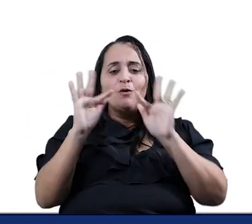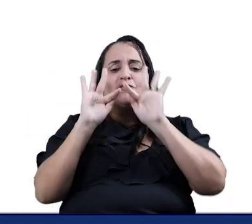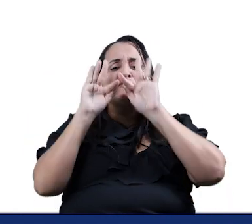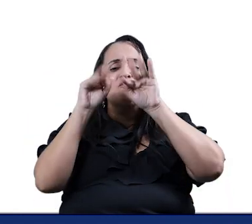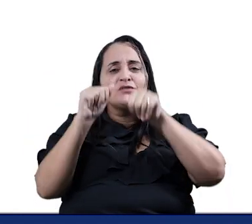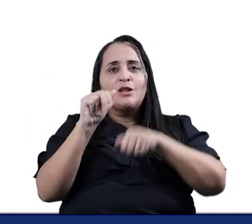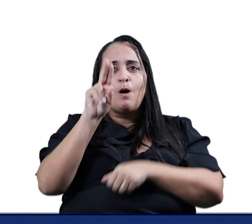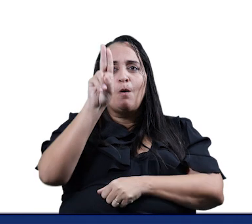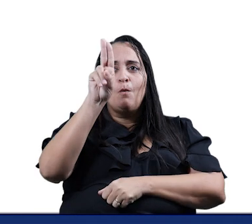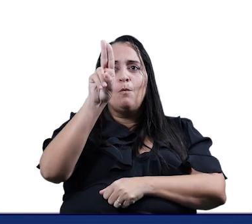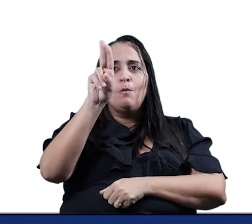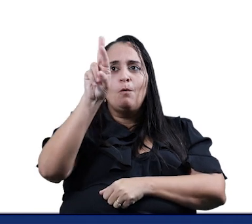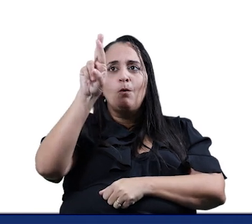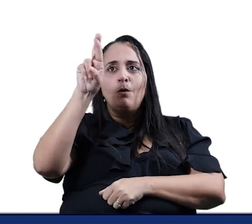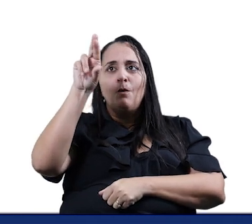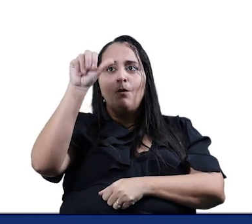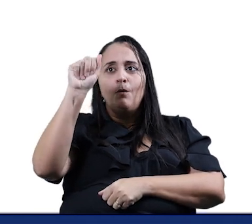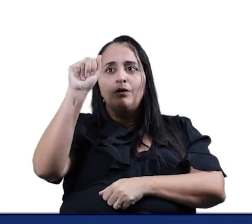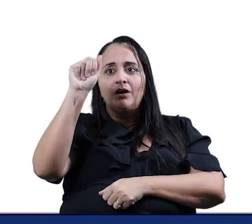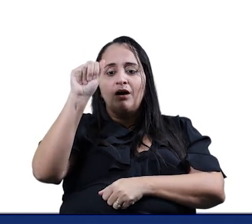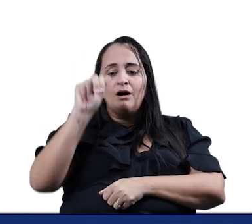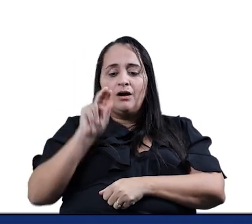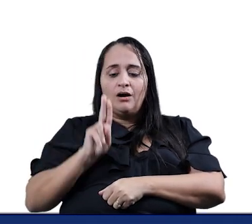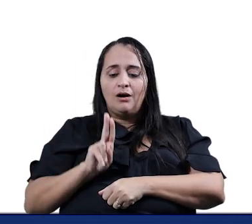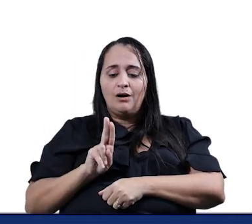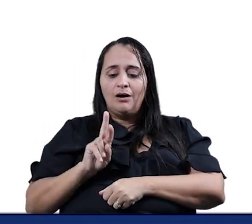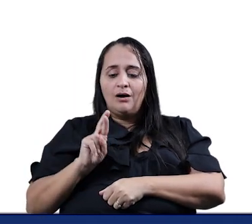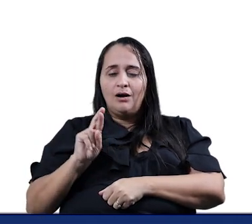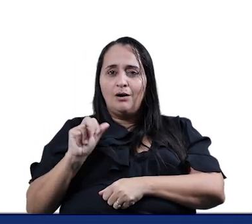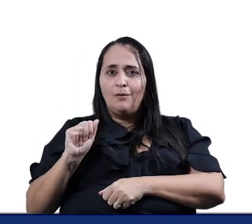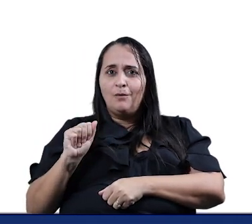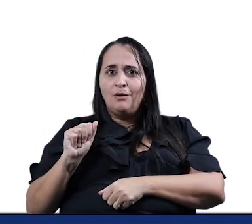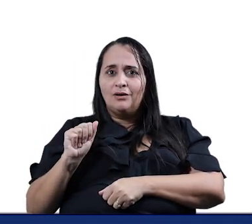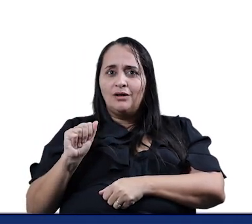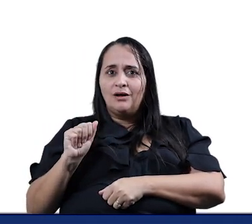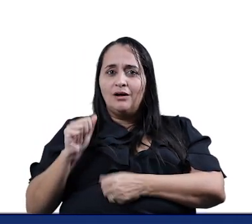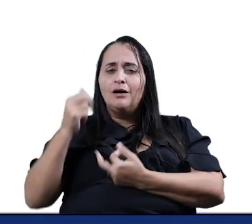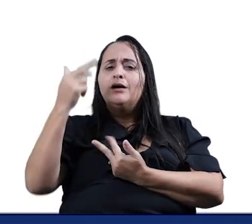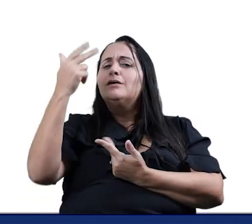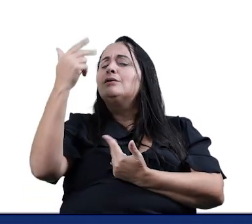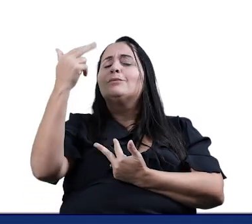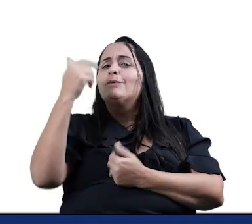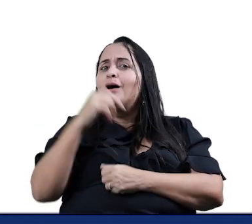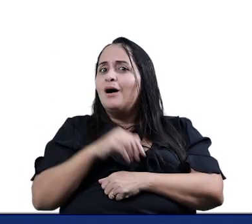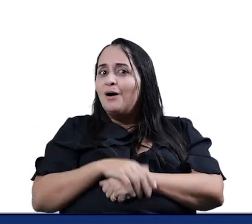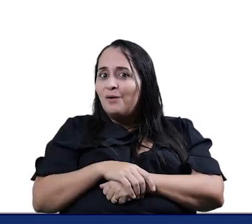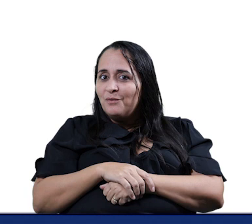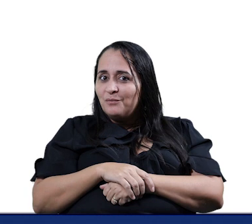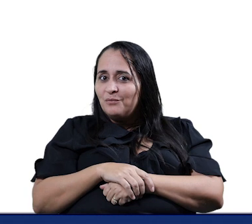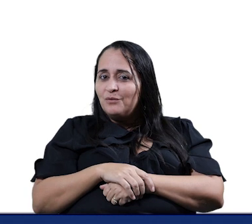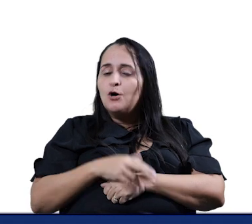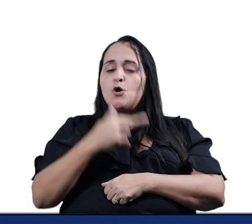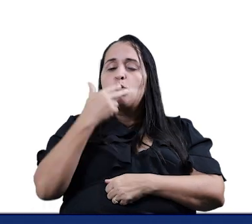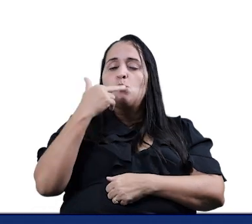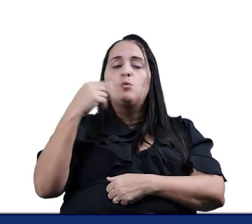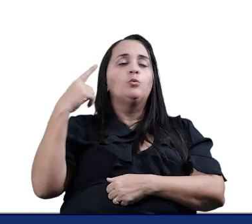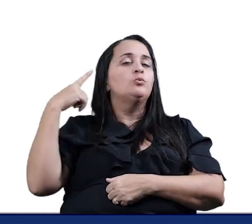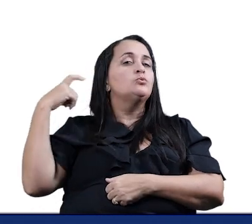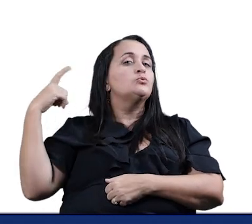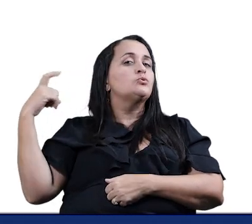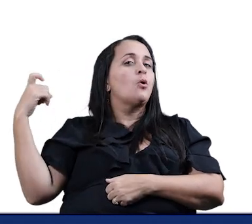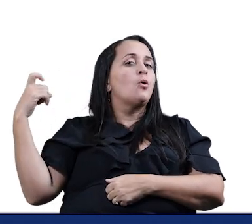dura O que vocês estão vendo De igual Além do som